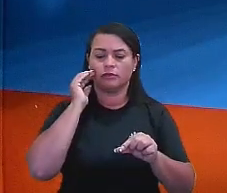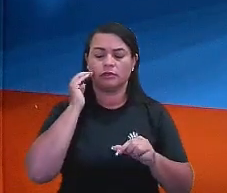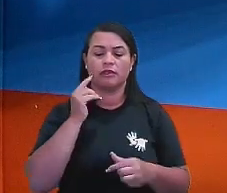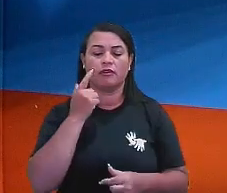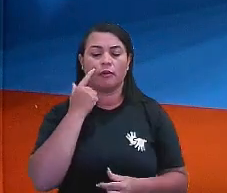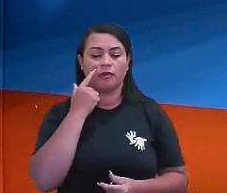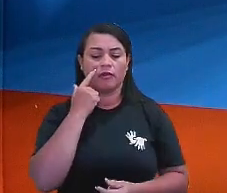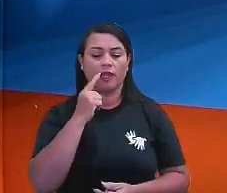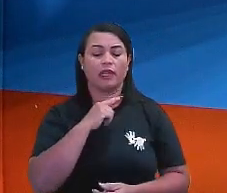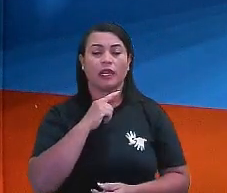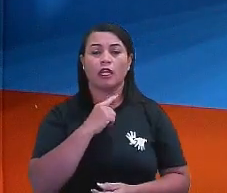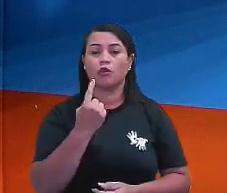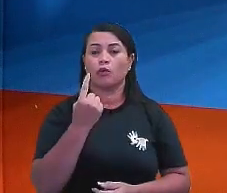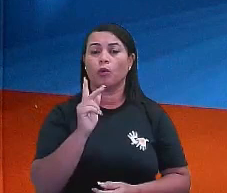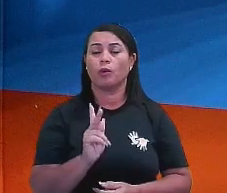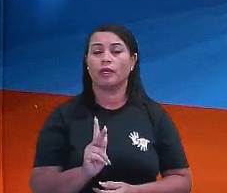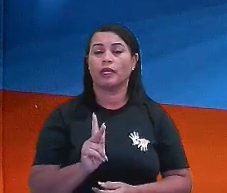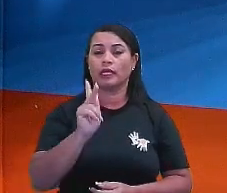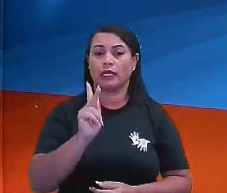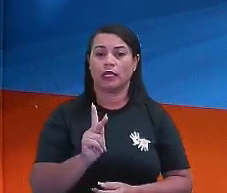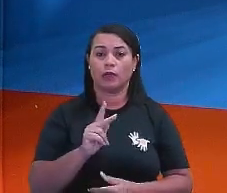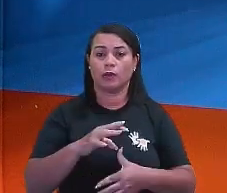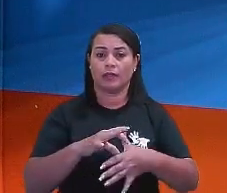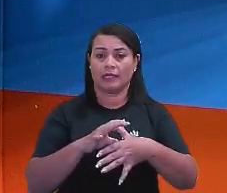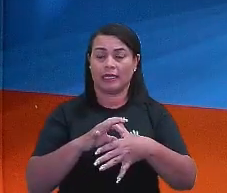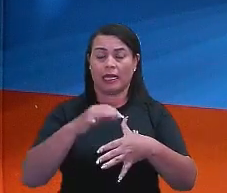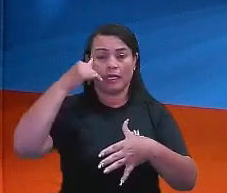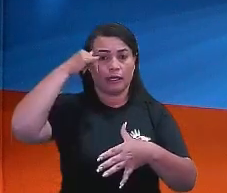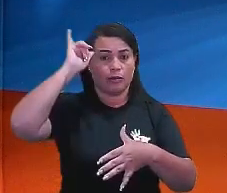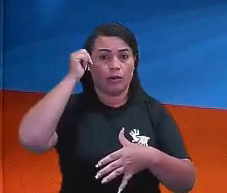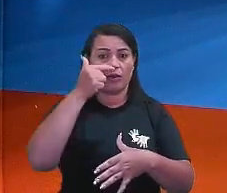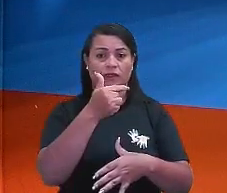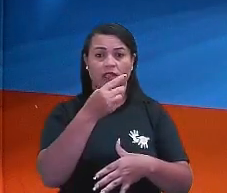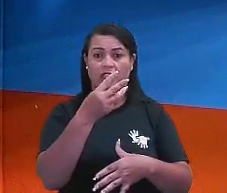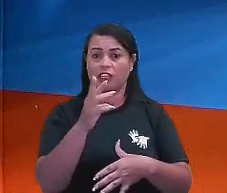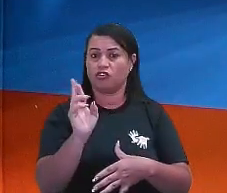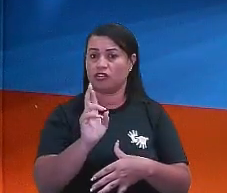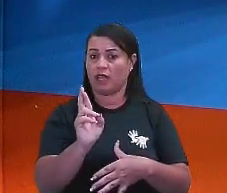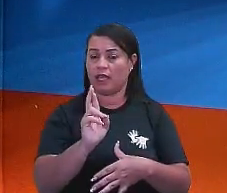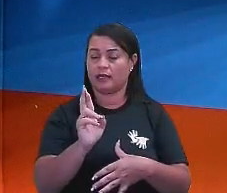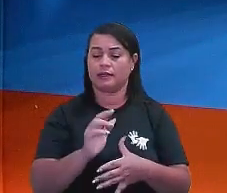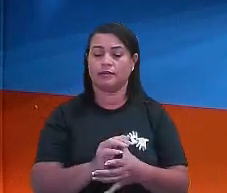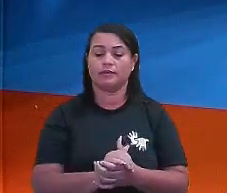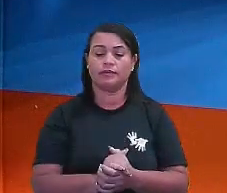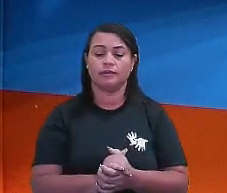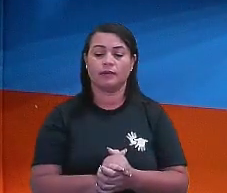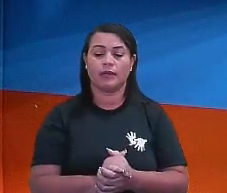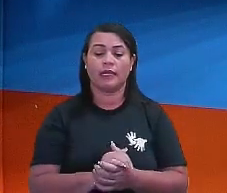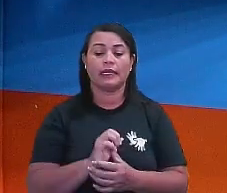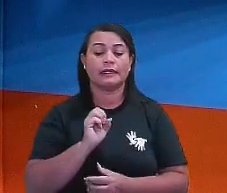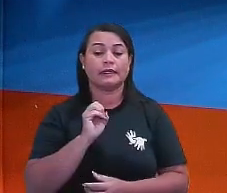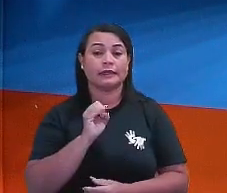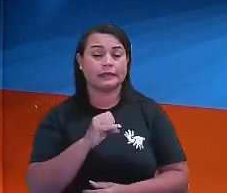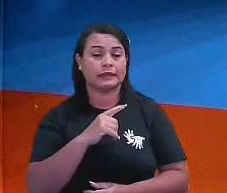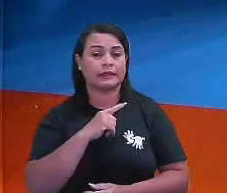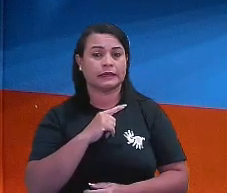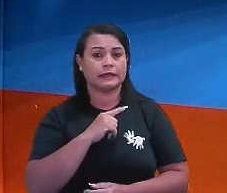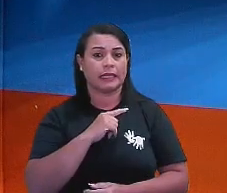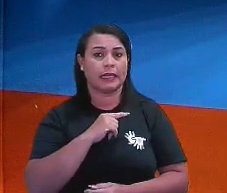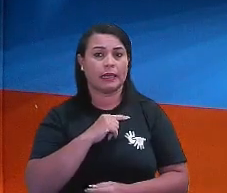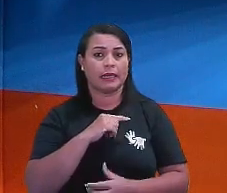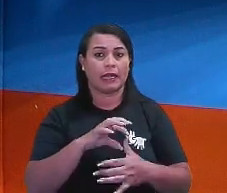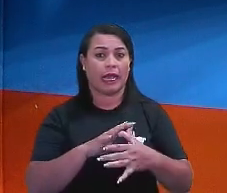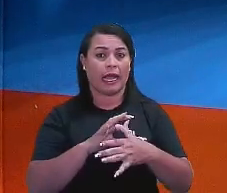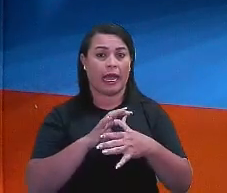Então, um quilo de carne bovina custa R$ 23,00. Se liga aqui nesse exemplo. Se aumentamos a quantidade de